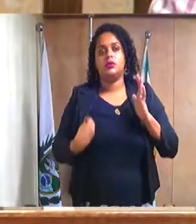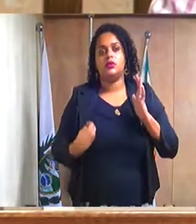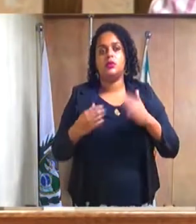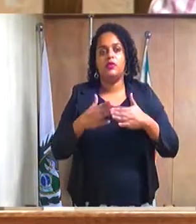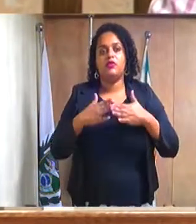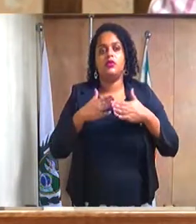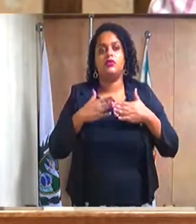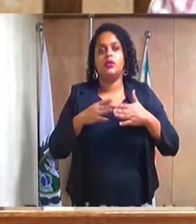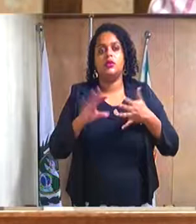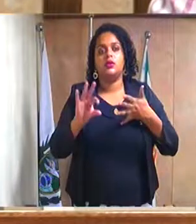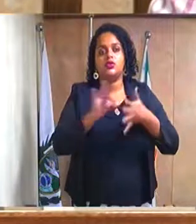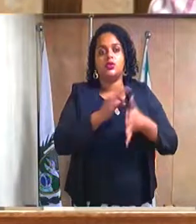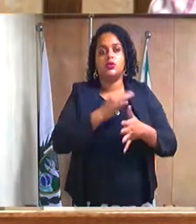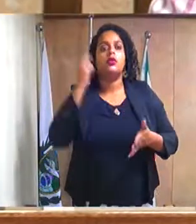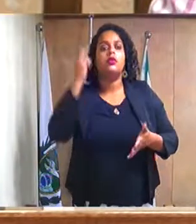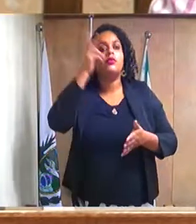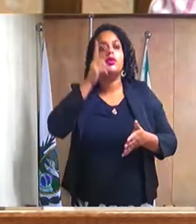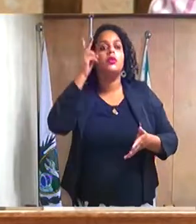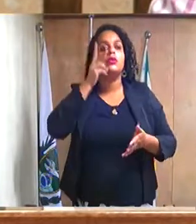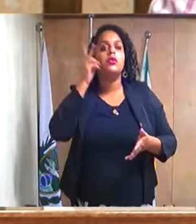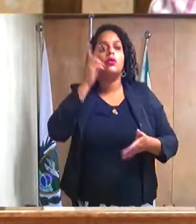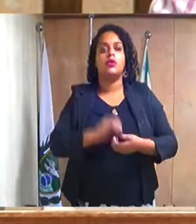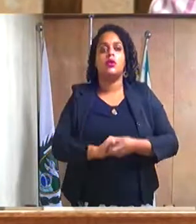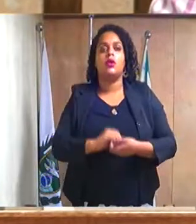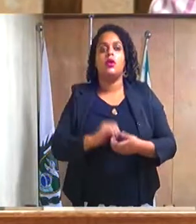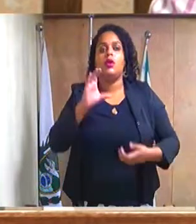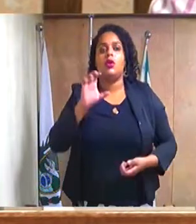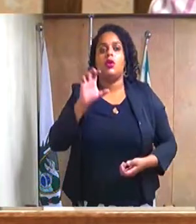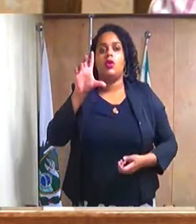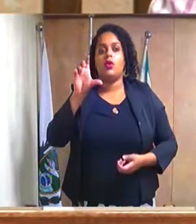Por ordem de inscrição, vereador Clovinho.